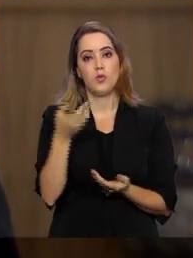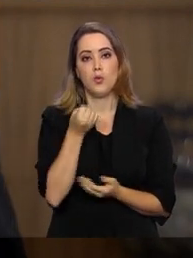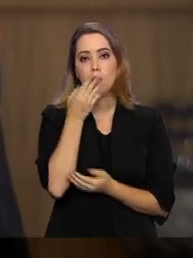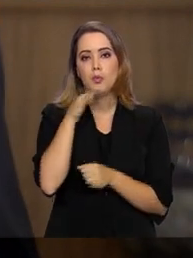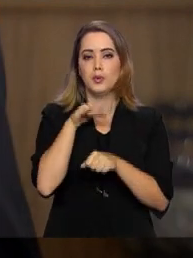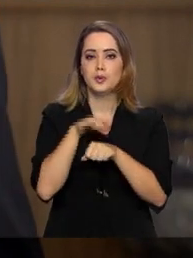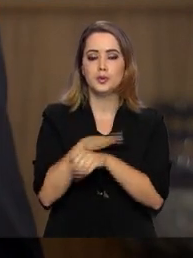noite a todos.